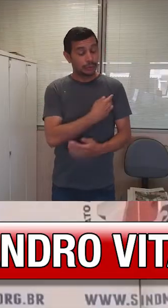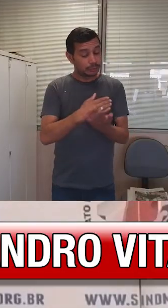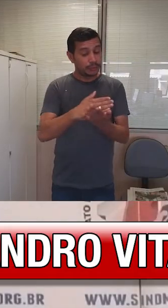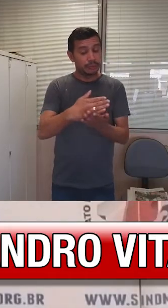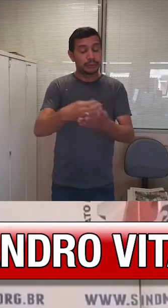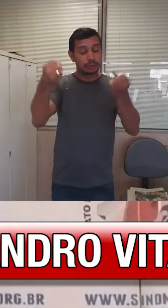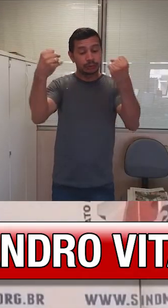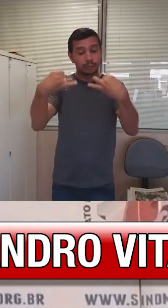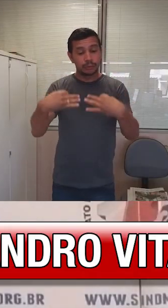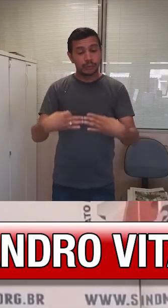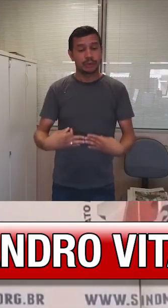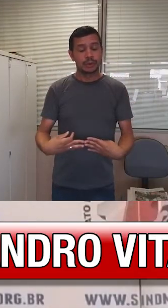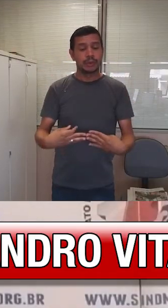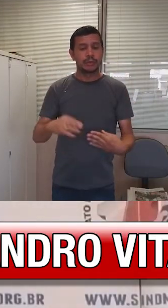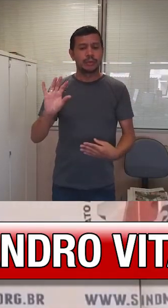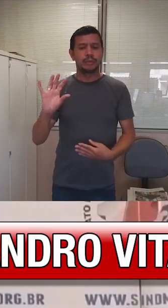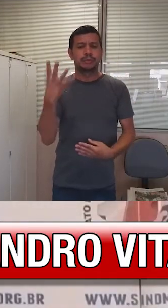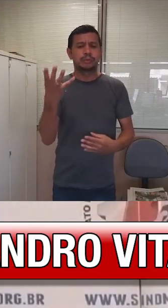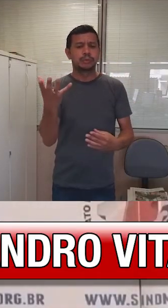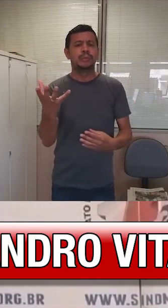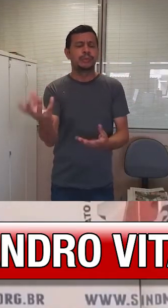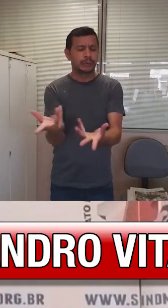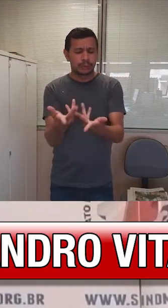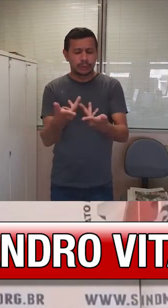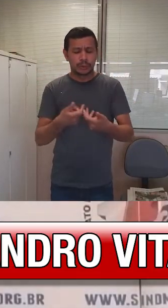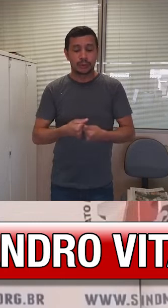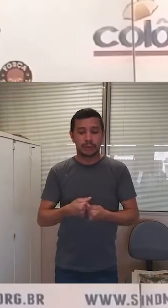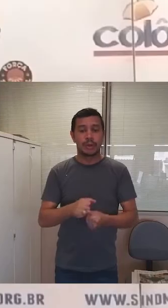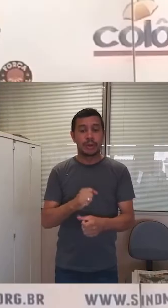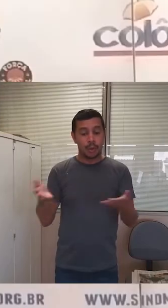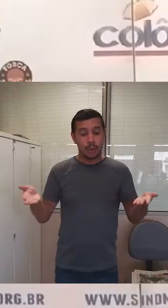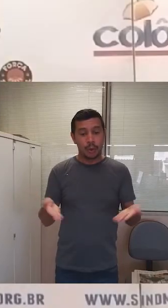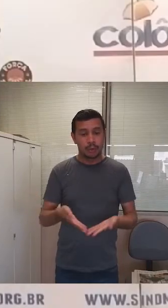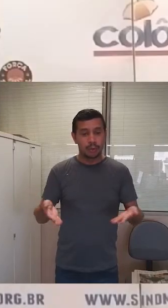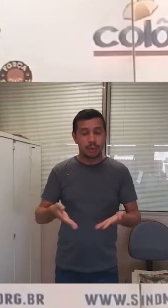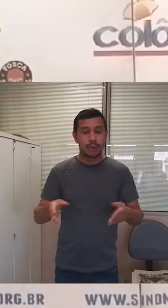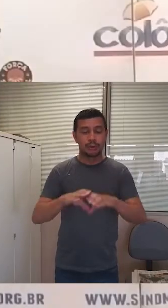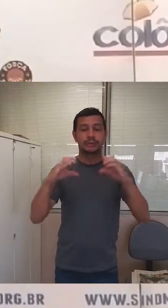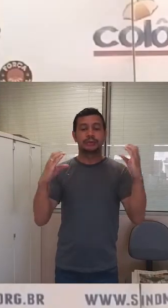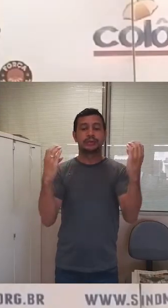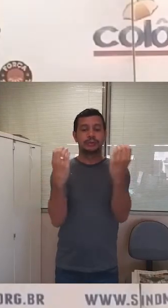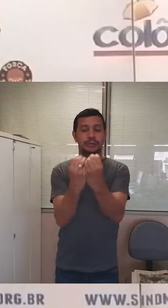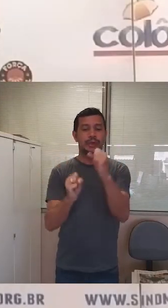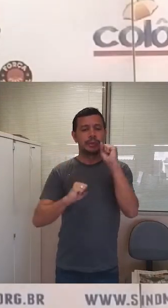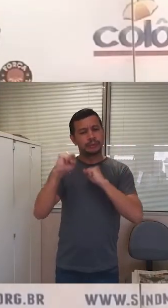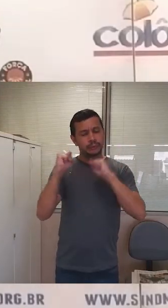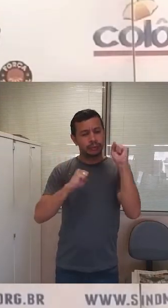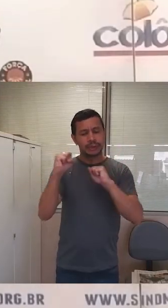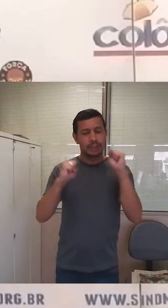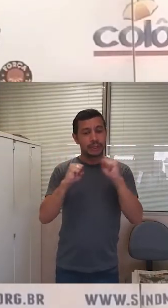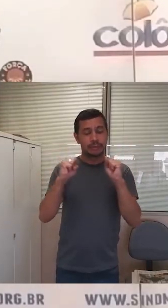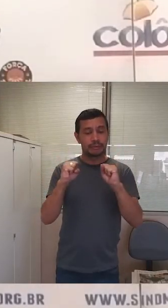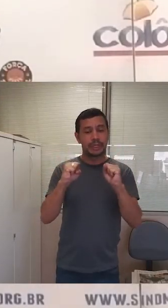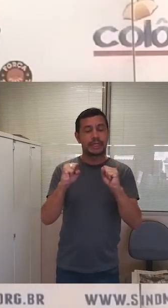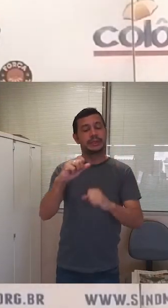A gente começa falando de conquista. Na manhã de hoje aconteceu a Assembleia Navastec